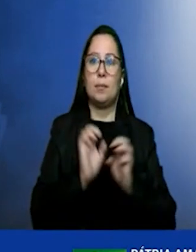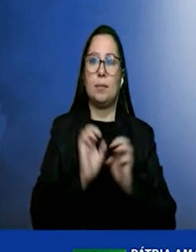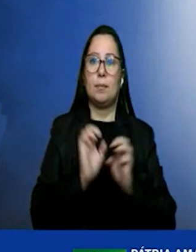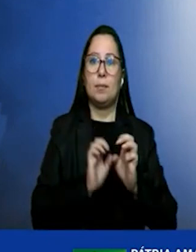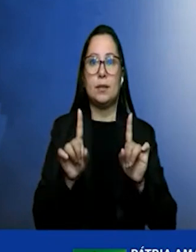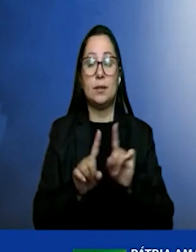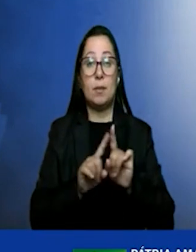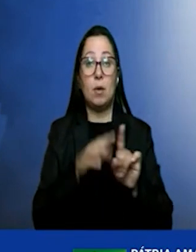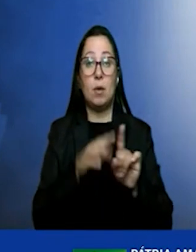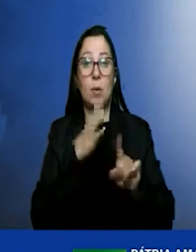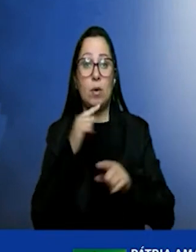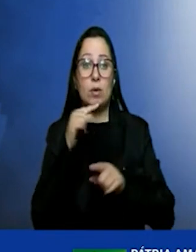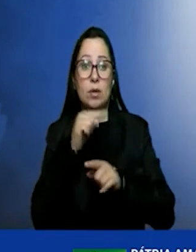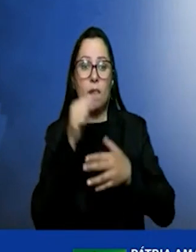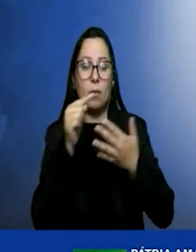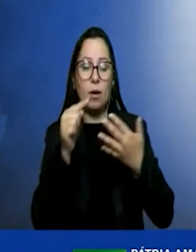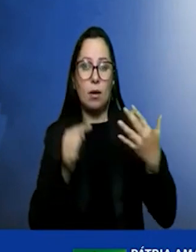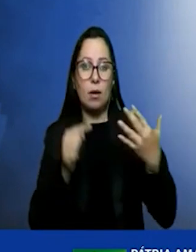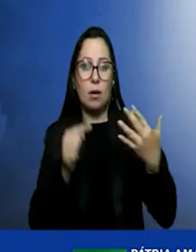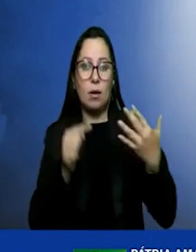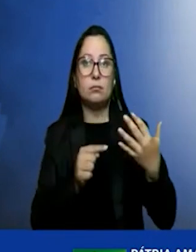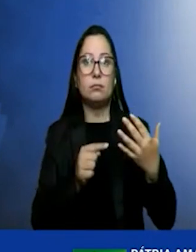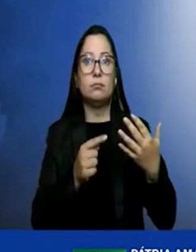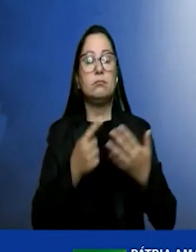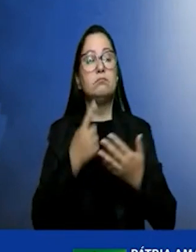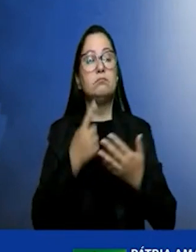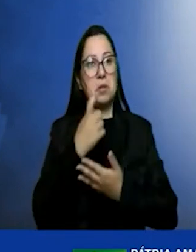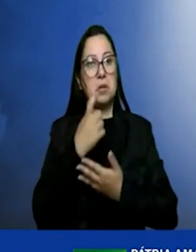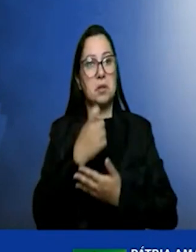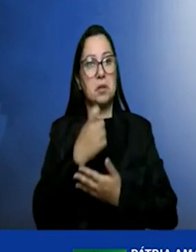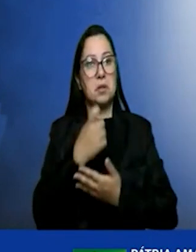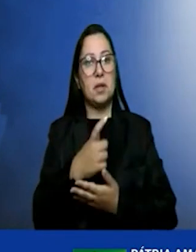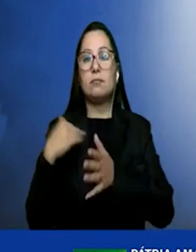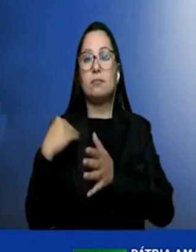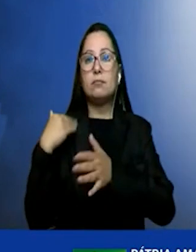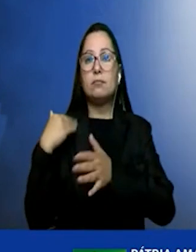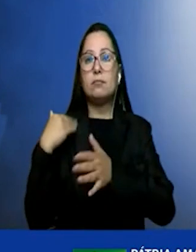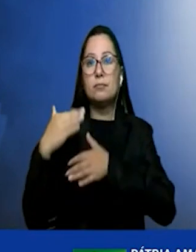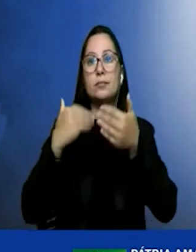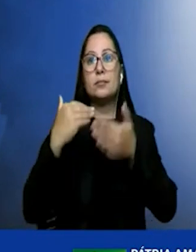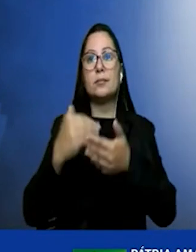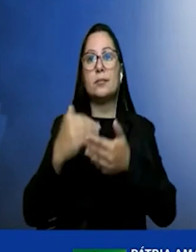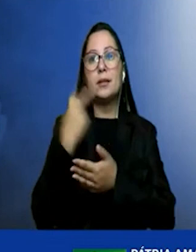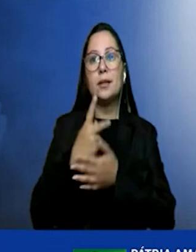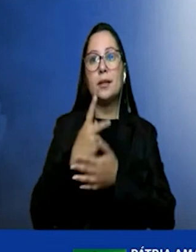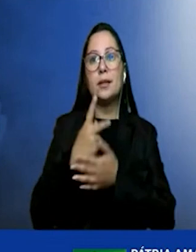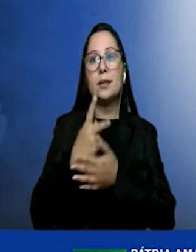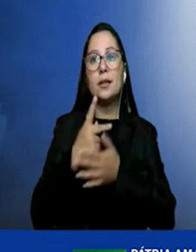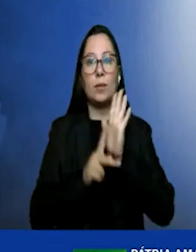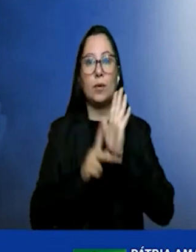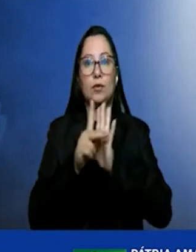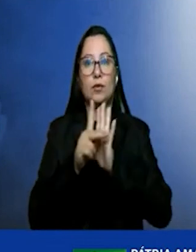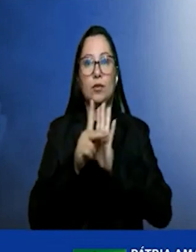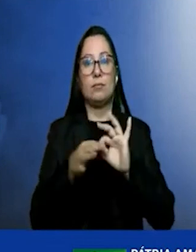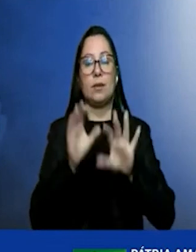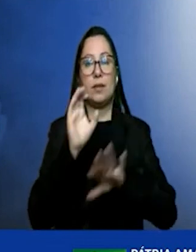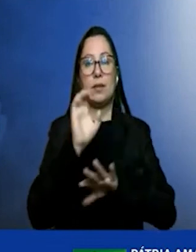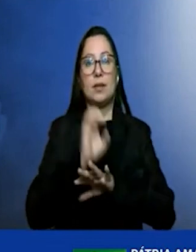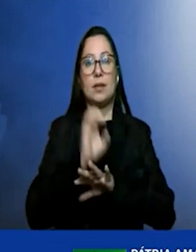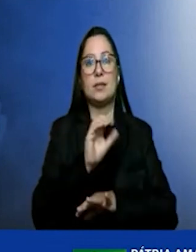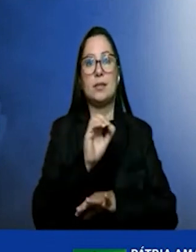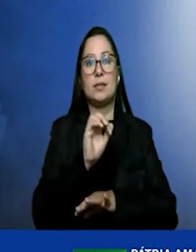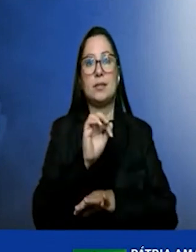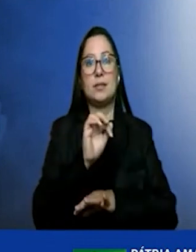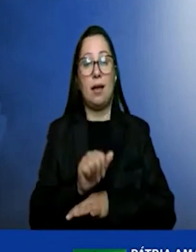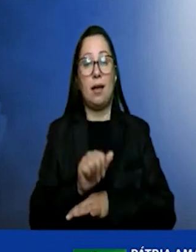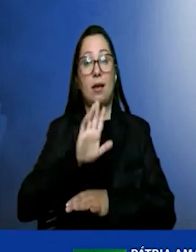aquelas condições se interessaram em desenvolver os seus projetos no estado do Ceará. Então já foram 22